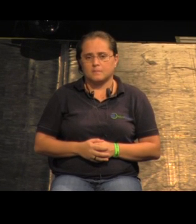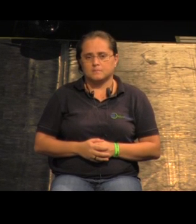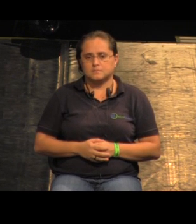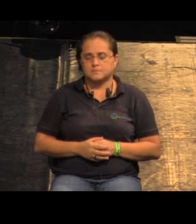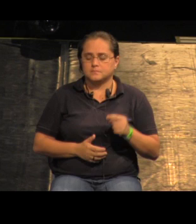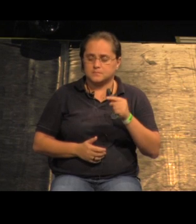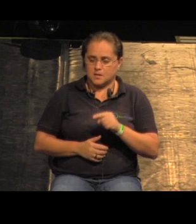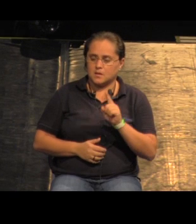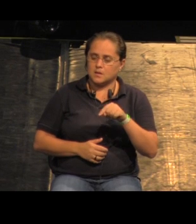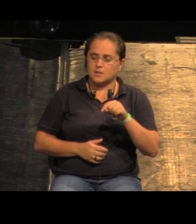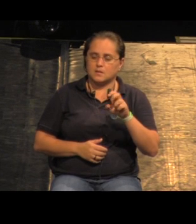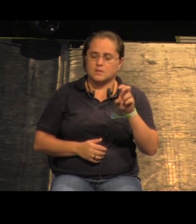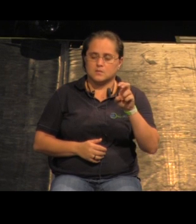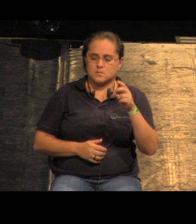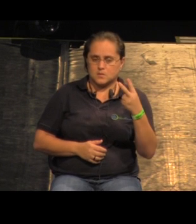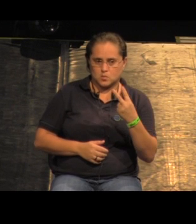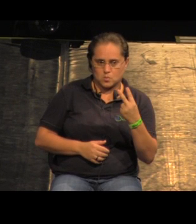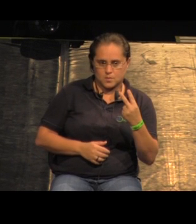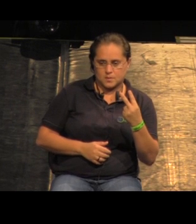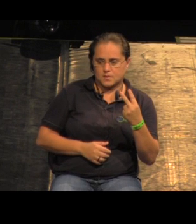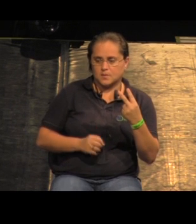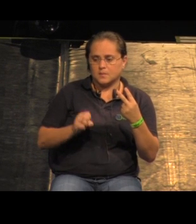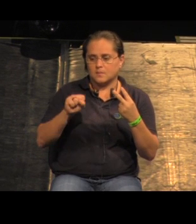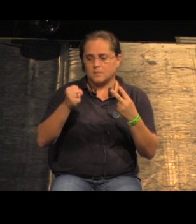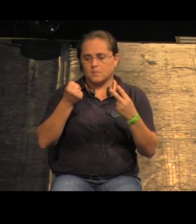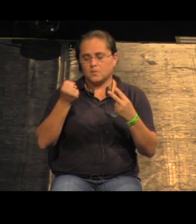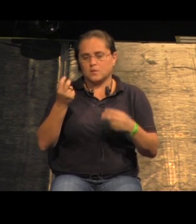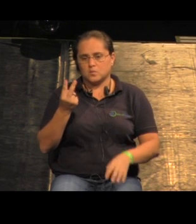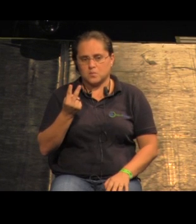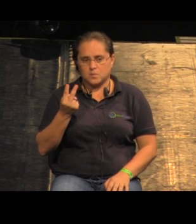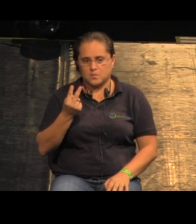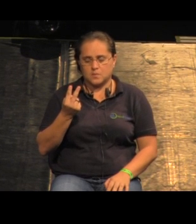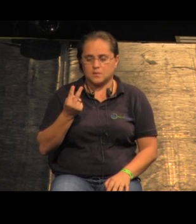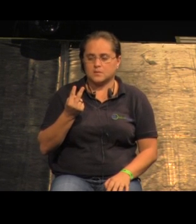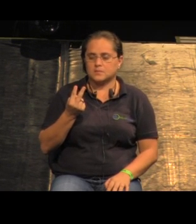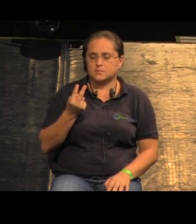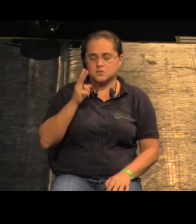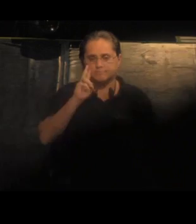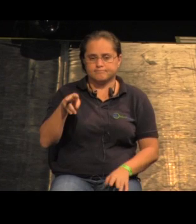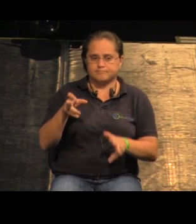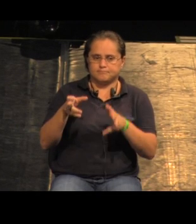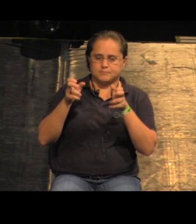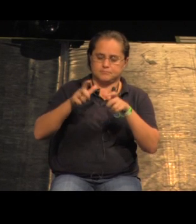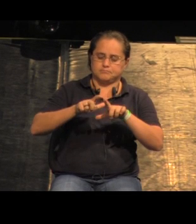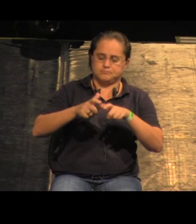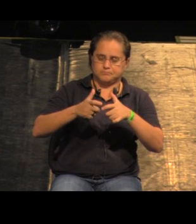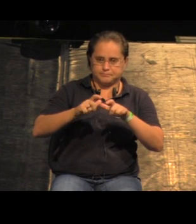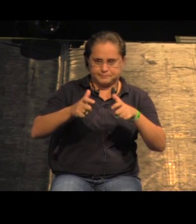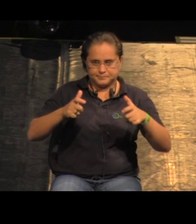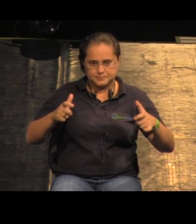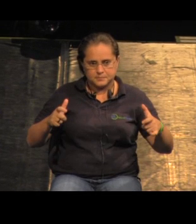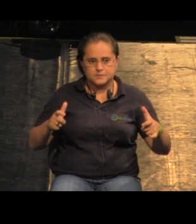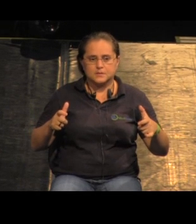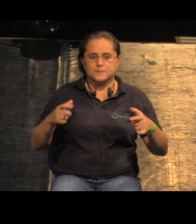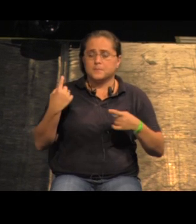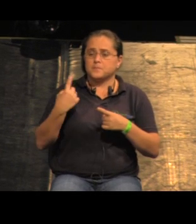Aqui, isso aqui é 52, 82, dá para ver como cresce, e começa a crescer muito recentemente por conta